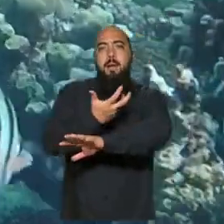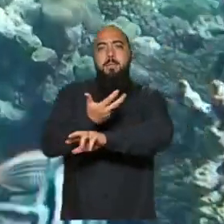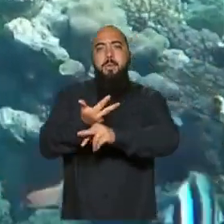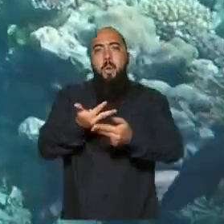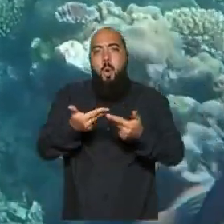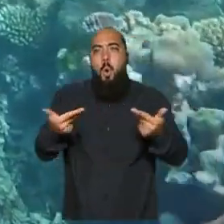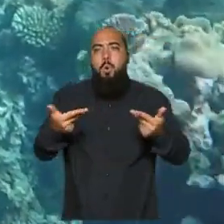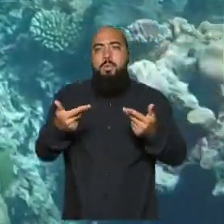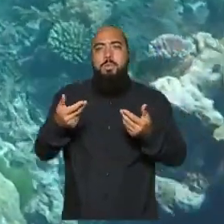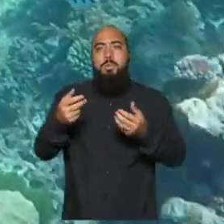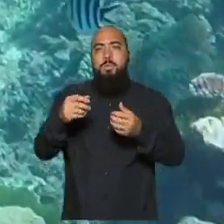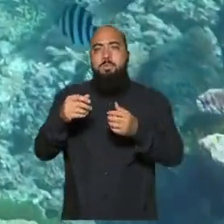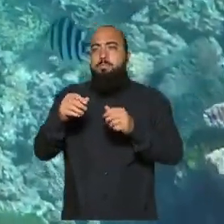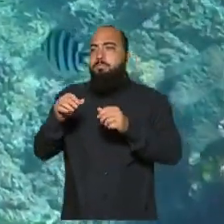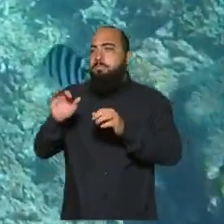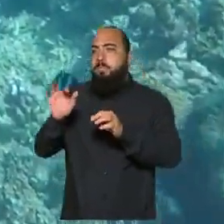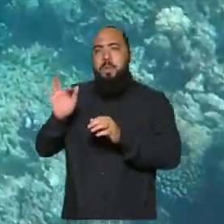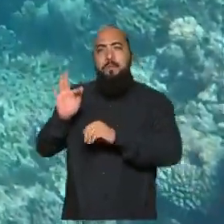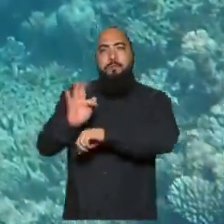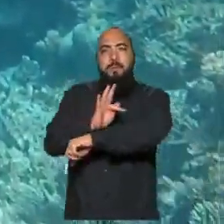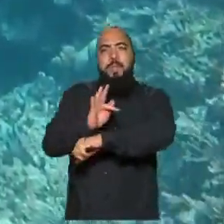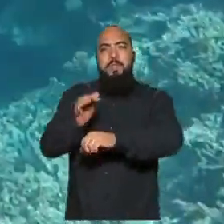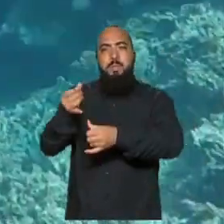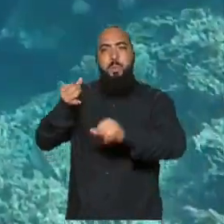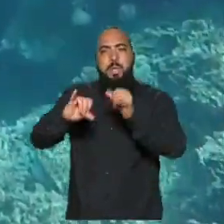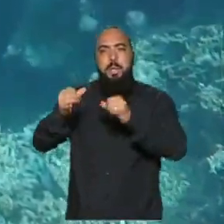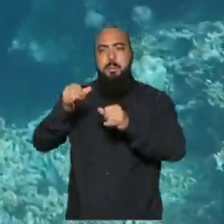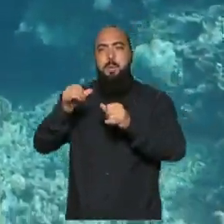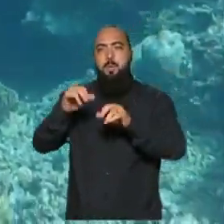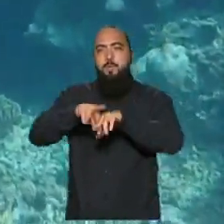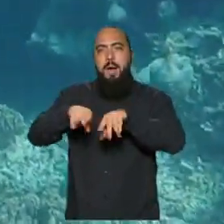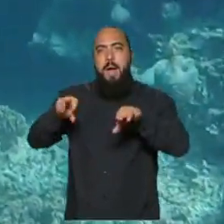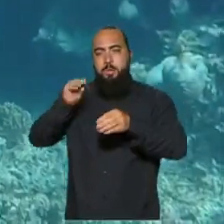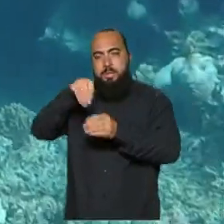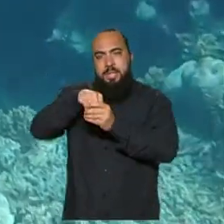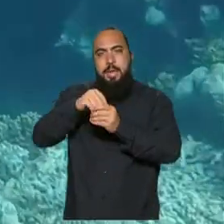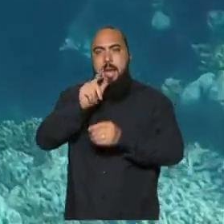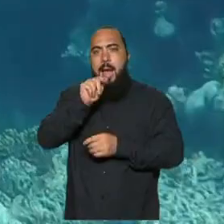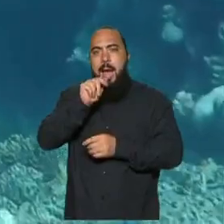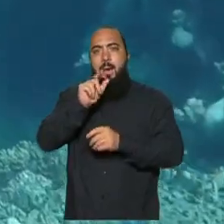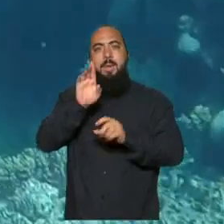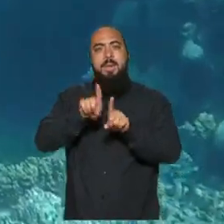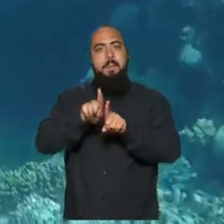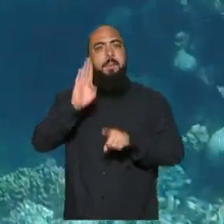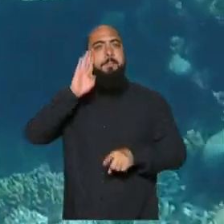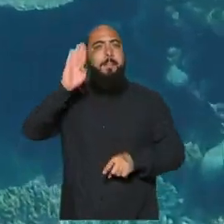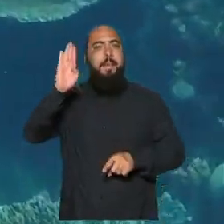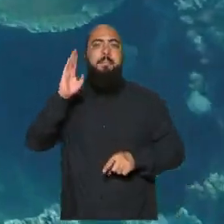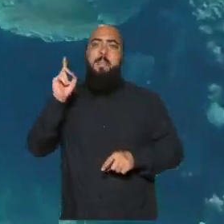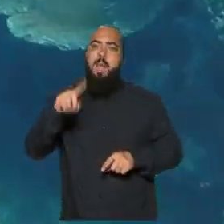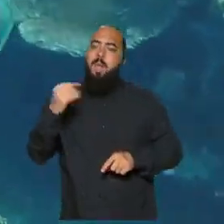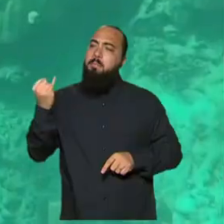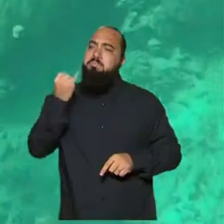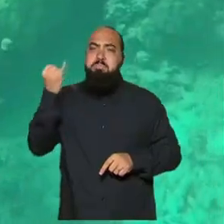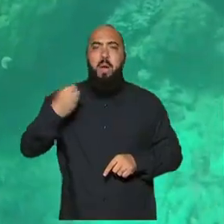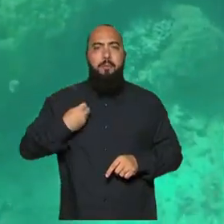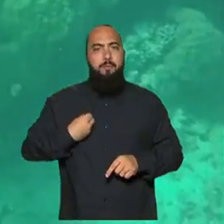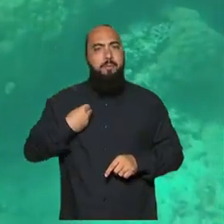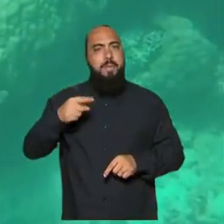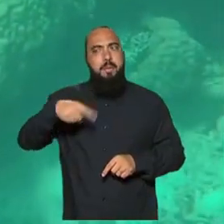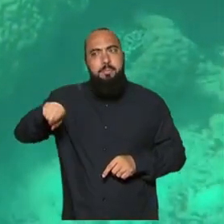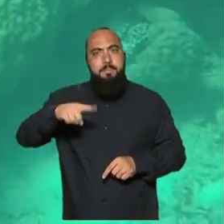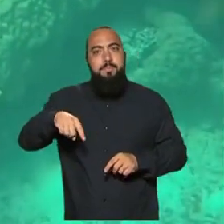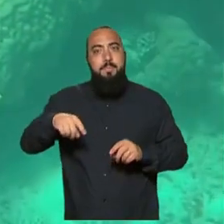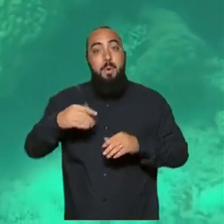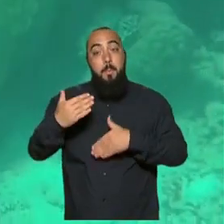dinâmica fisico-química dos elementos químicos na água, que são fundamentais também para essa vida na água, os